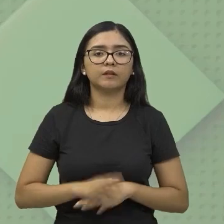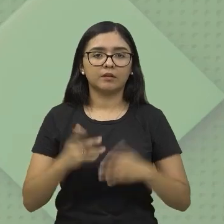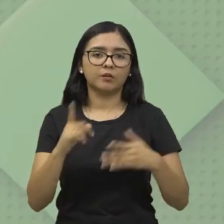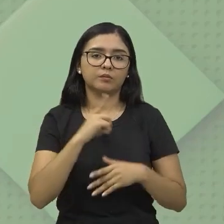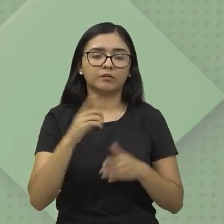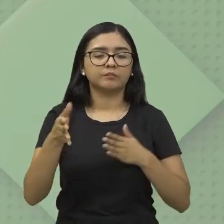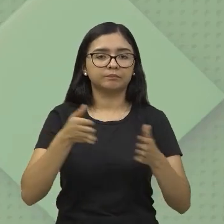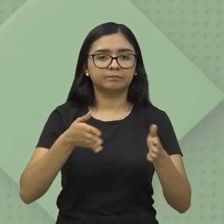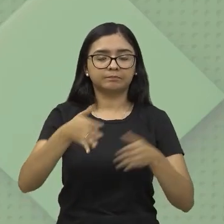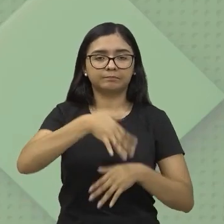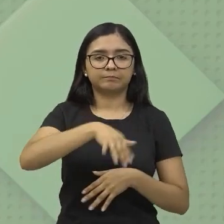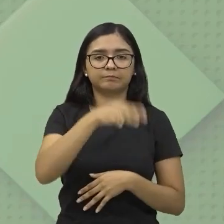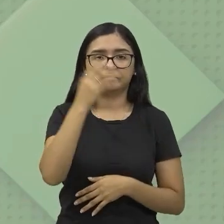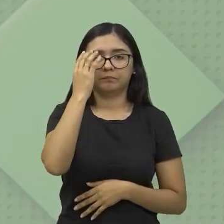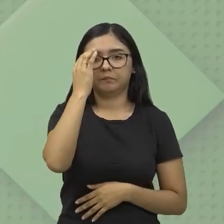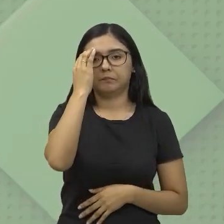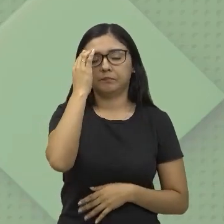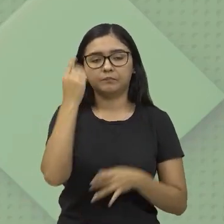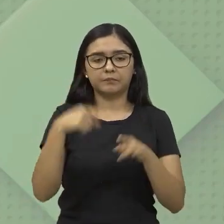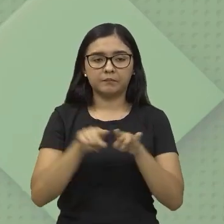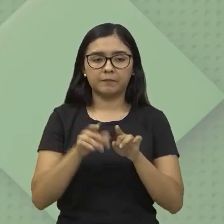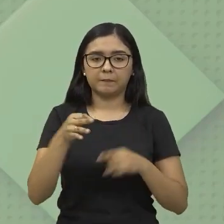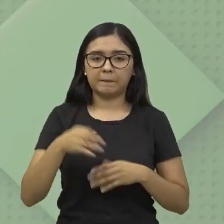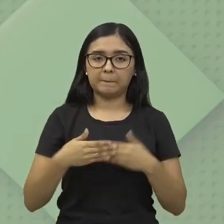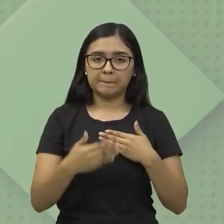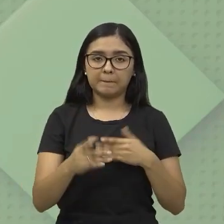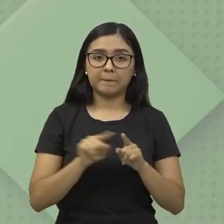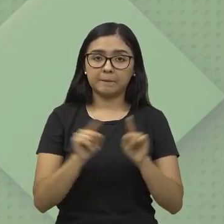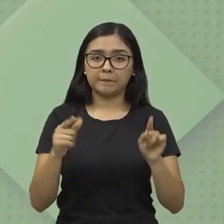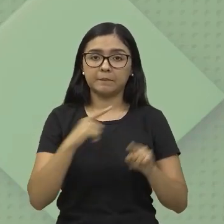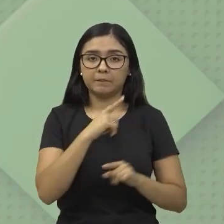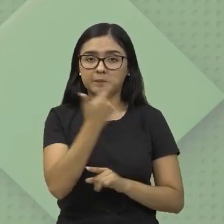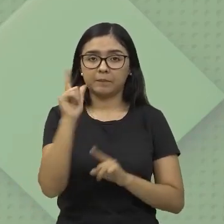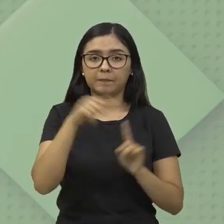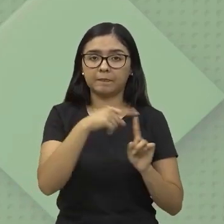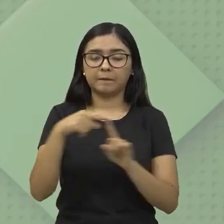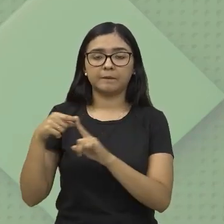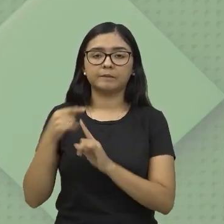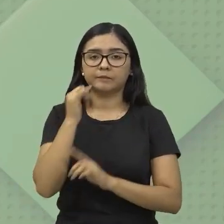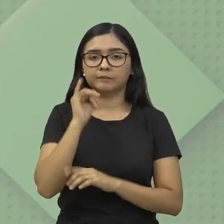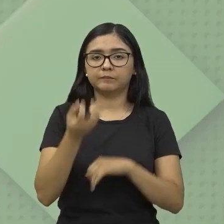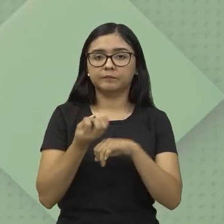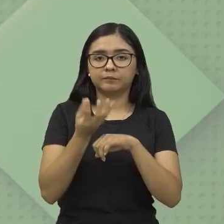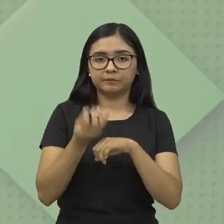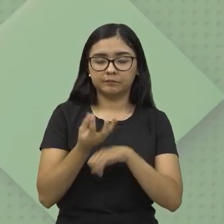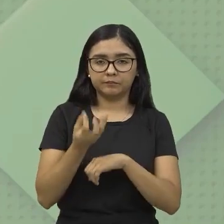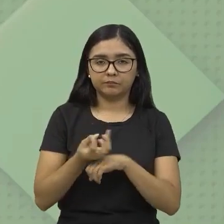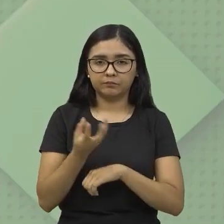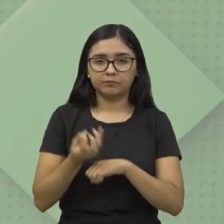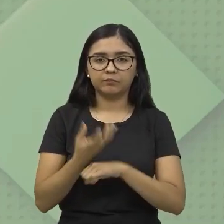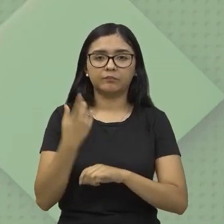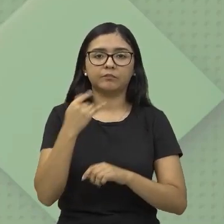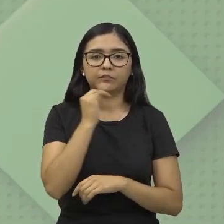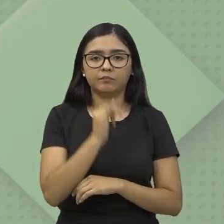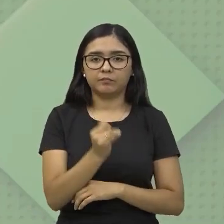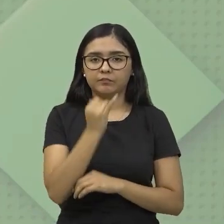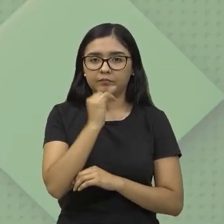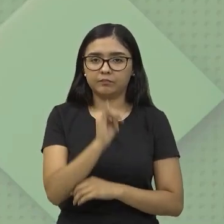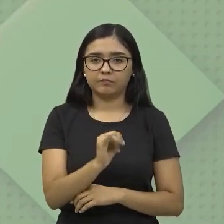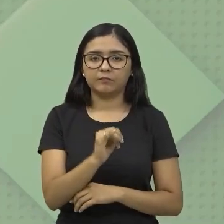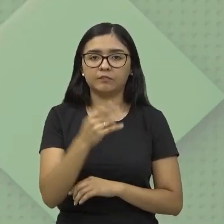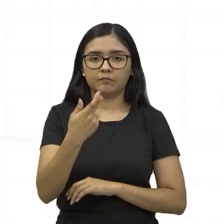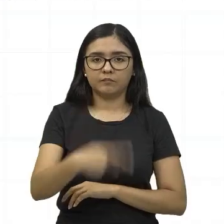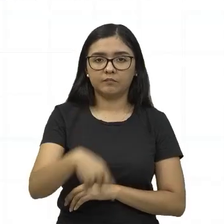nessa região também, certo? Mas a gente tem outros tipos, outras fontes de produção de energia